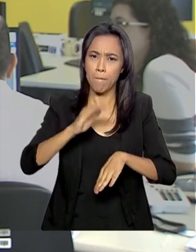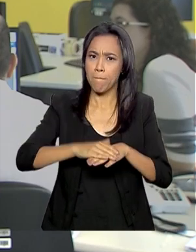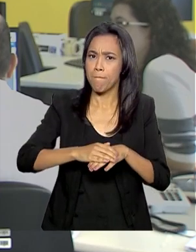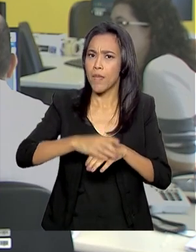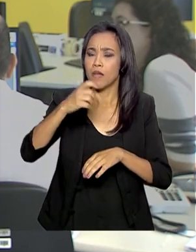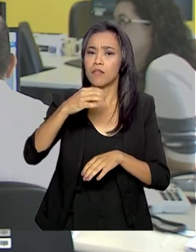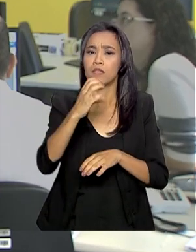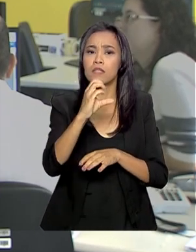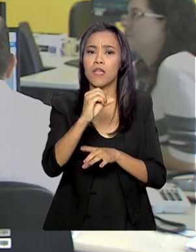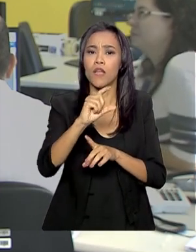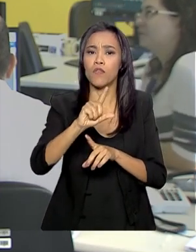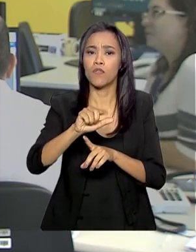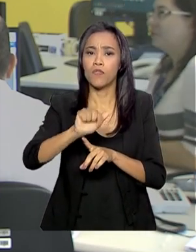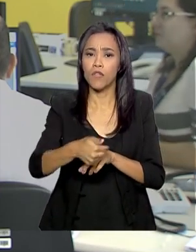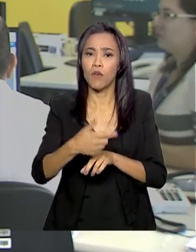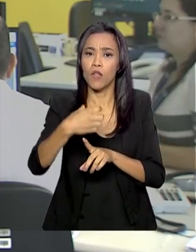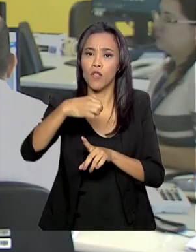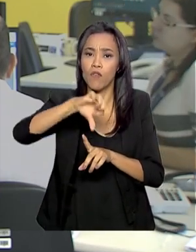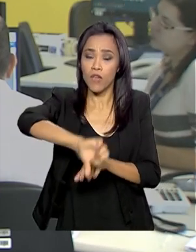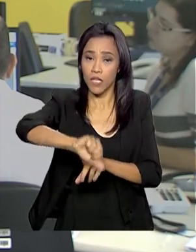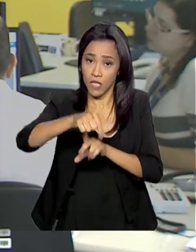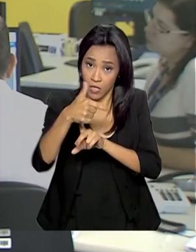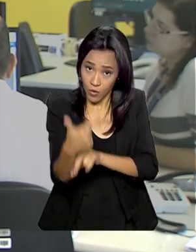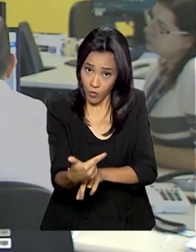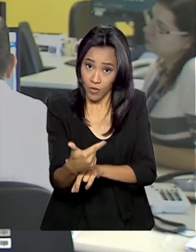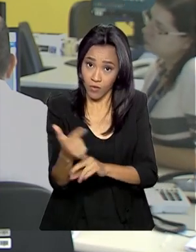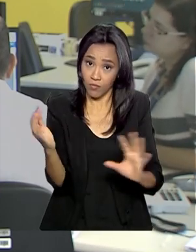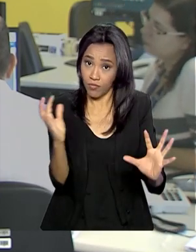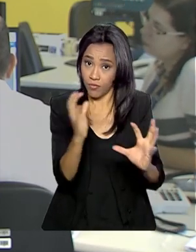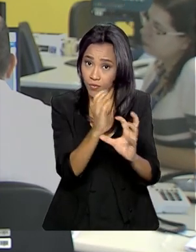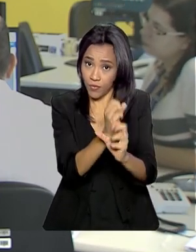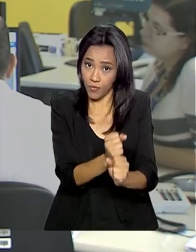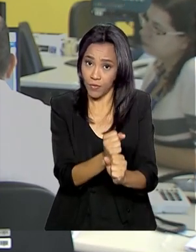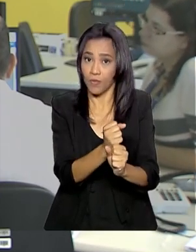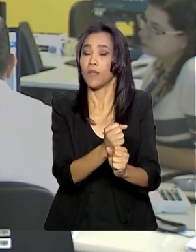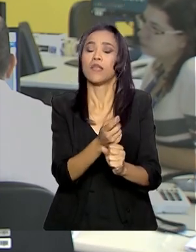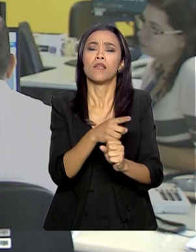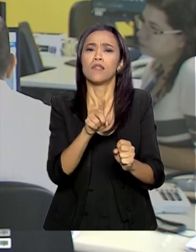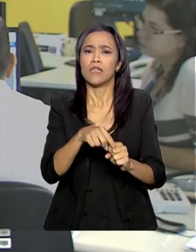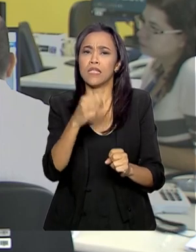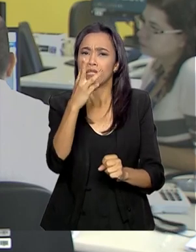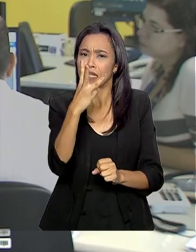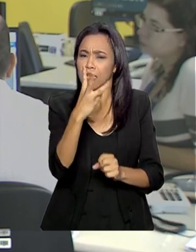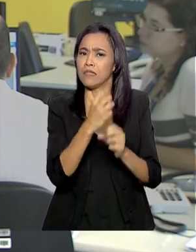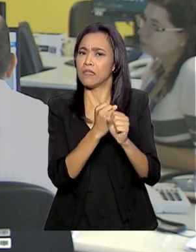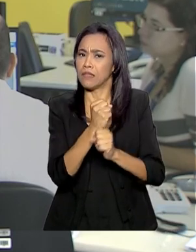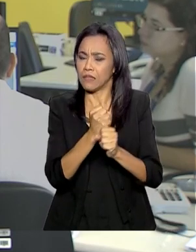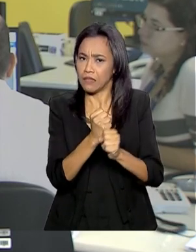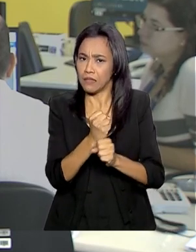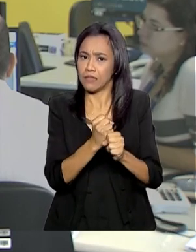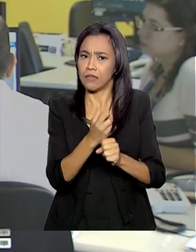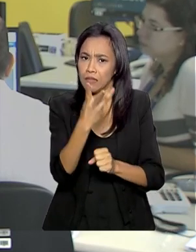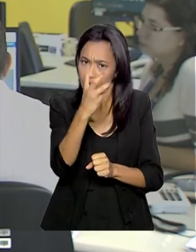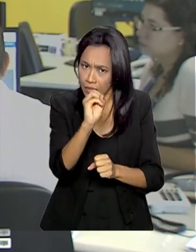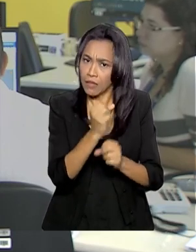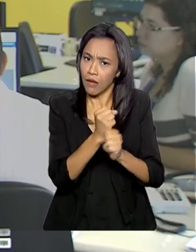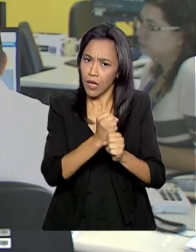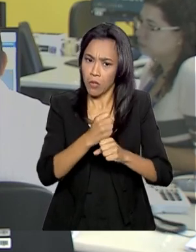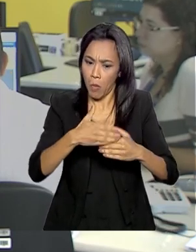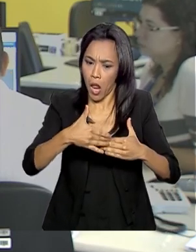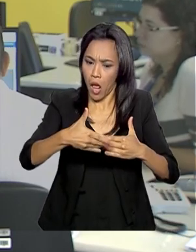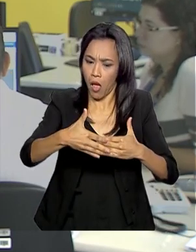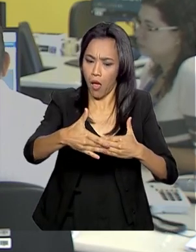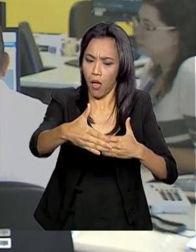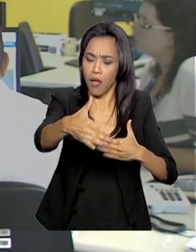de 0,92, referente a todo aquele ano. Apesar do avanço nas últimas três décadas, o Brasil ainda está abaixo da média